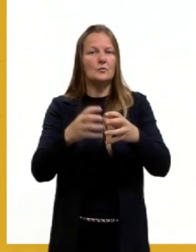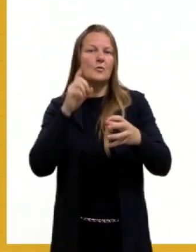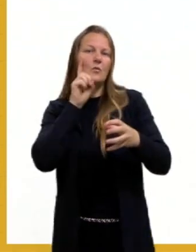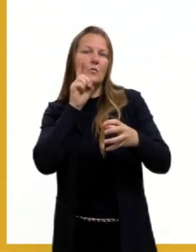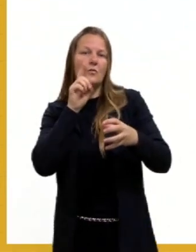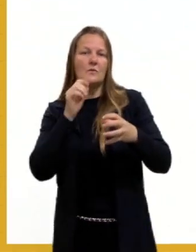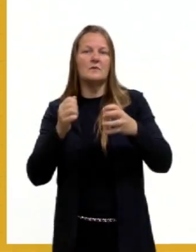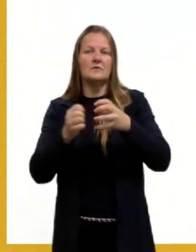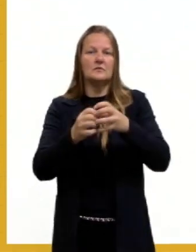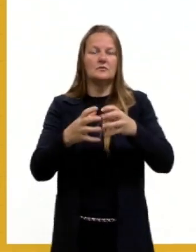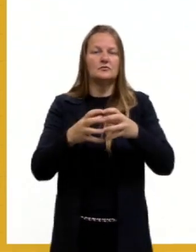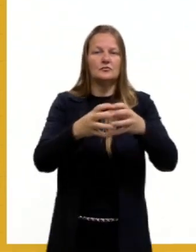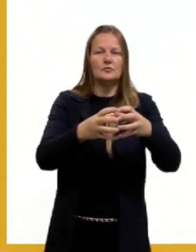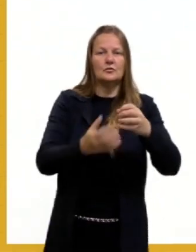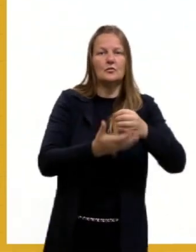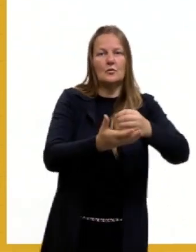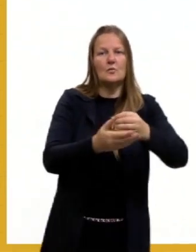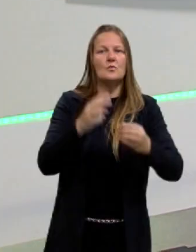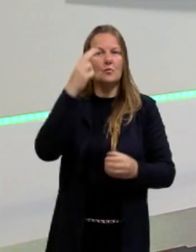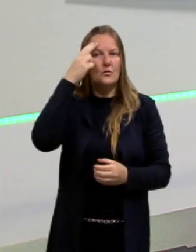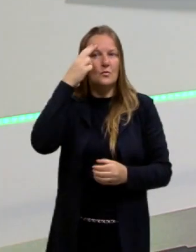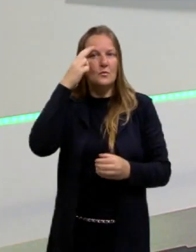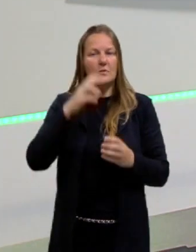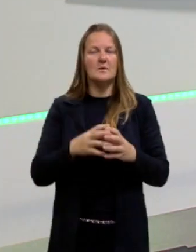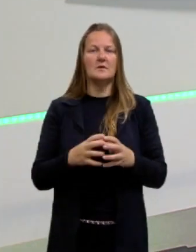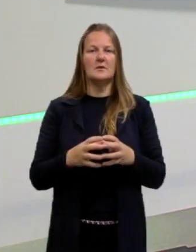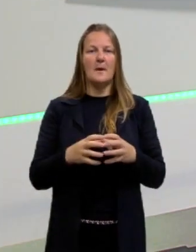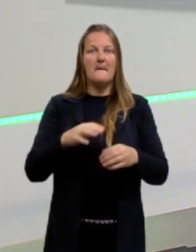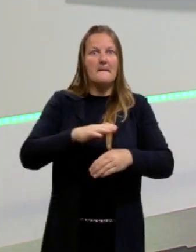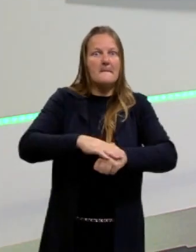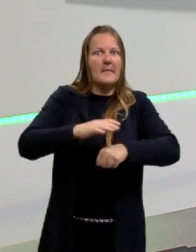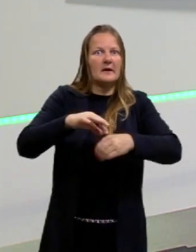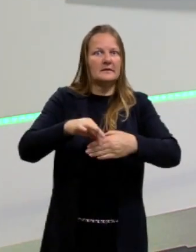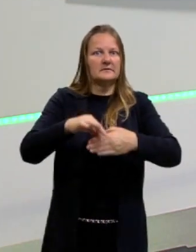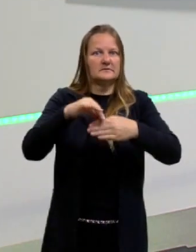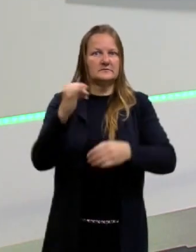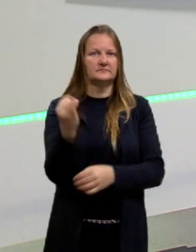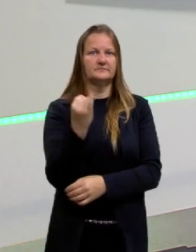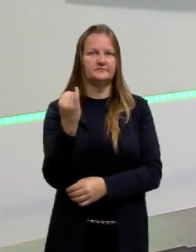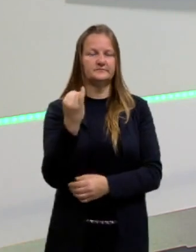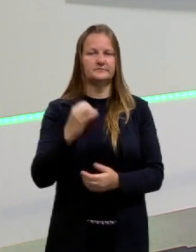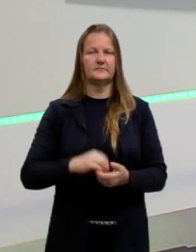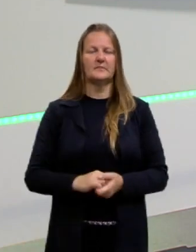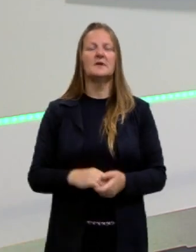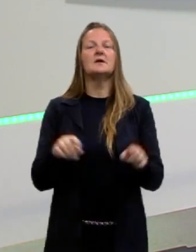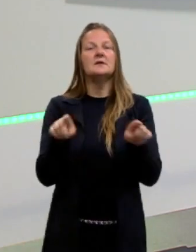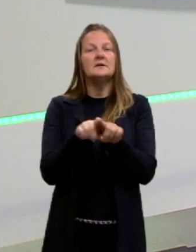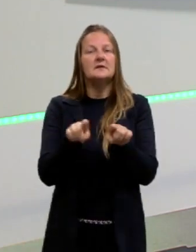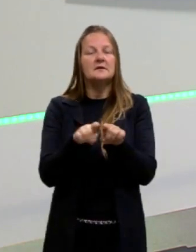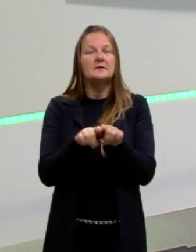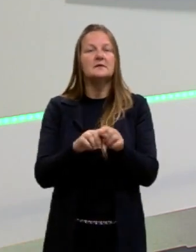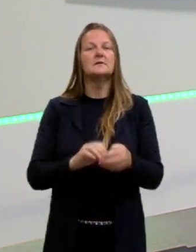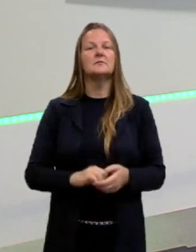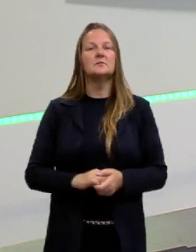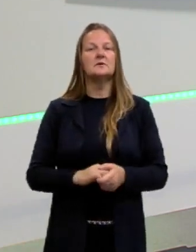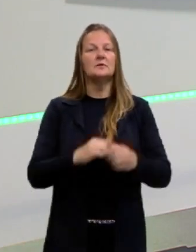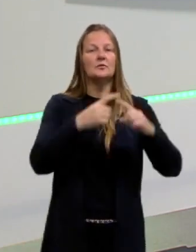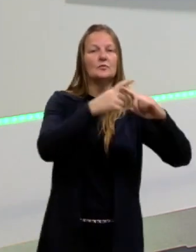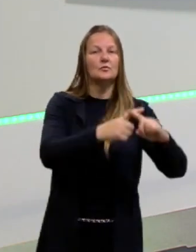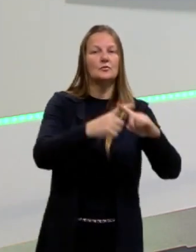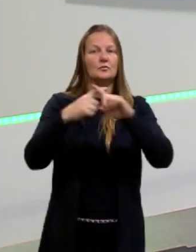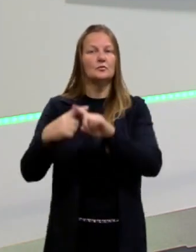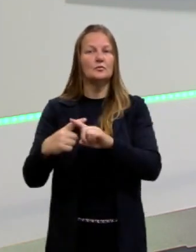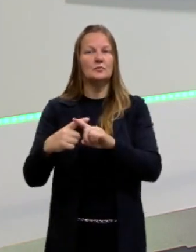vai ser entre o Irã e entre a Arábia Saudita, principais aí, tá. Nós temos essa rivalidade entre o